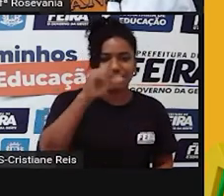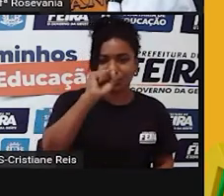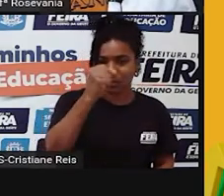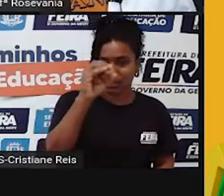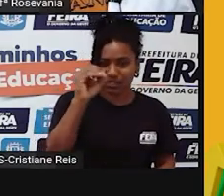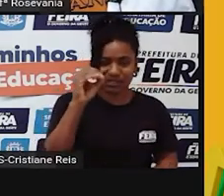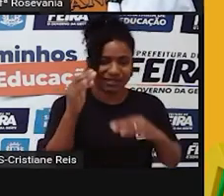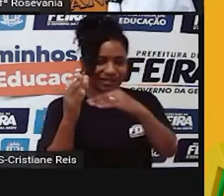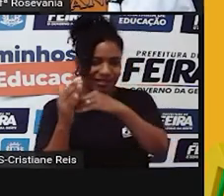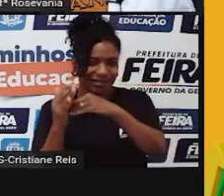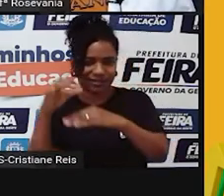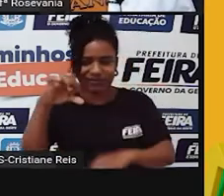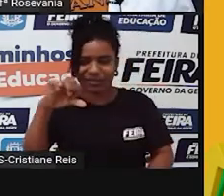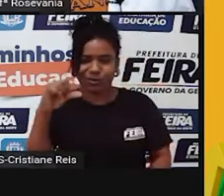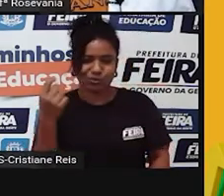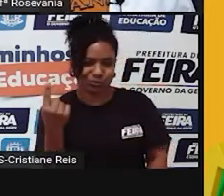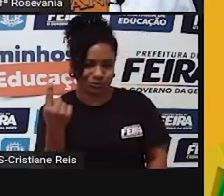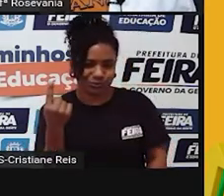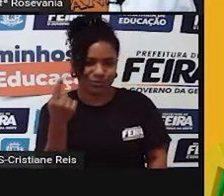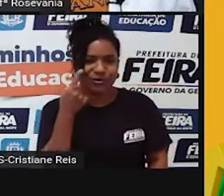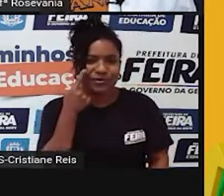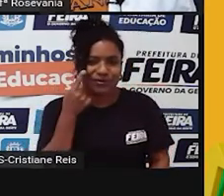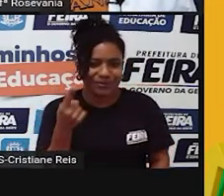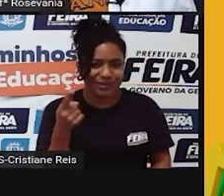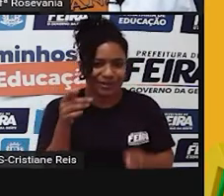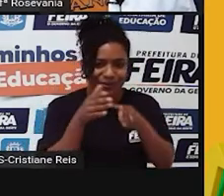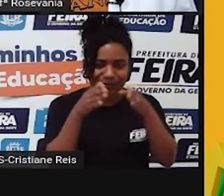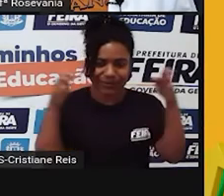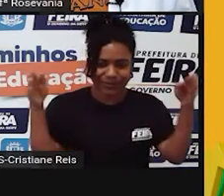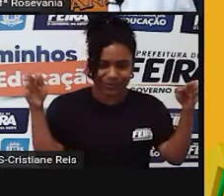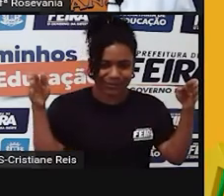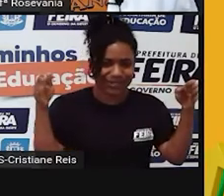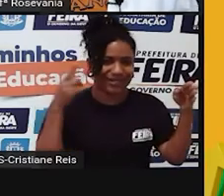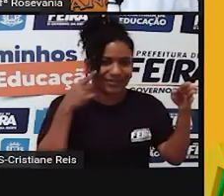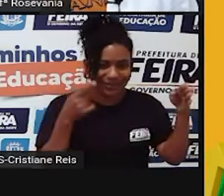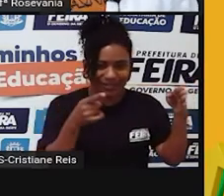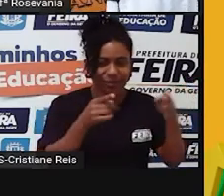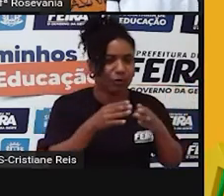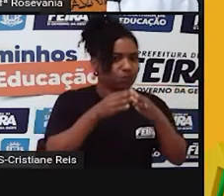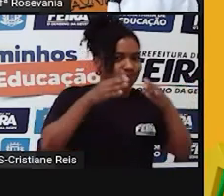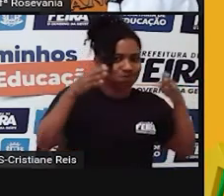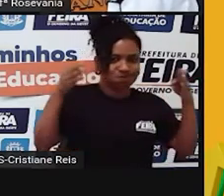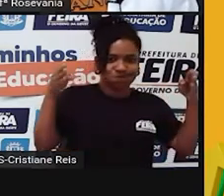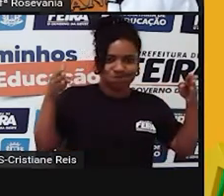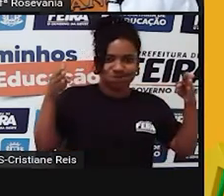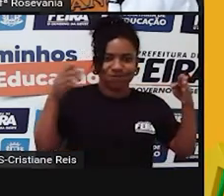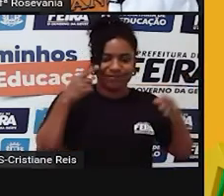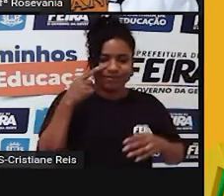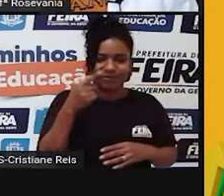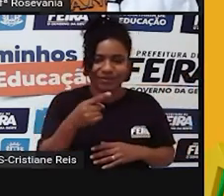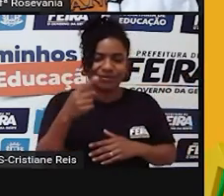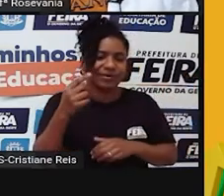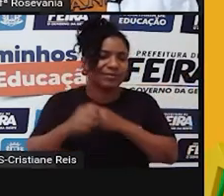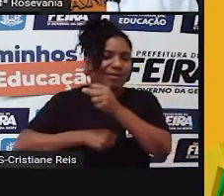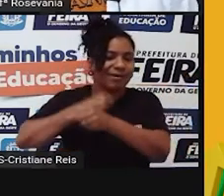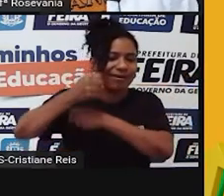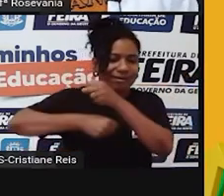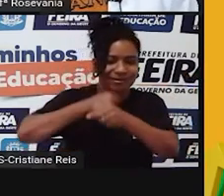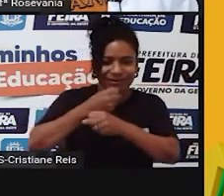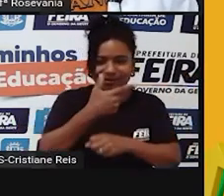91, a gente já percebe a diferença e aqui a gente percebe mais ainda. Quando a gente chega em 2010,